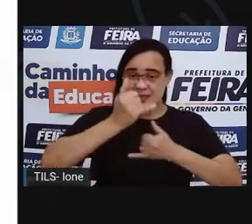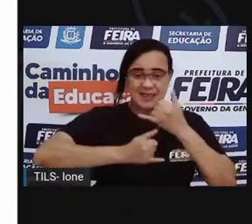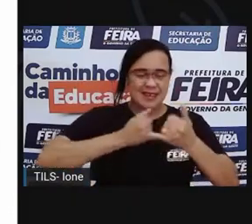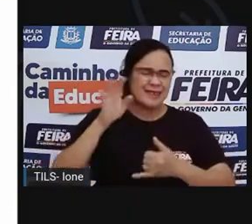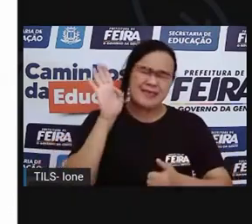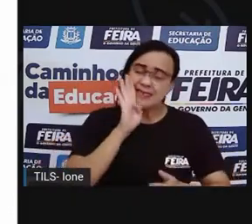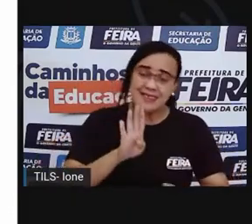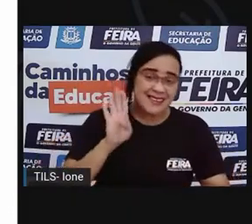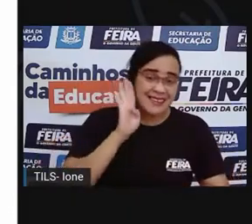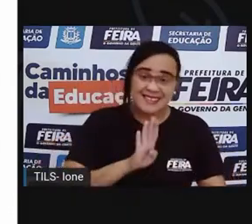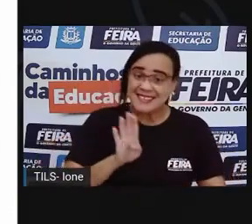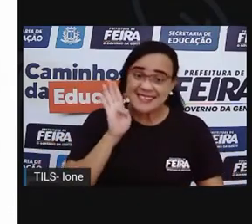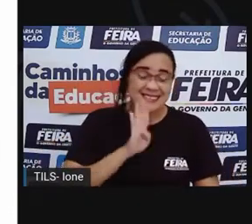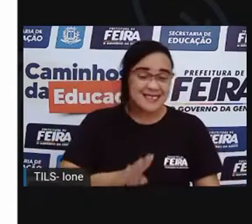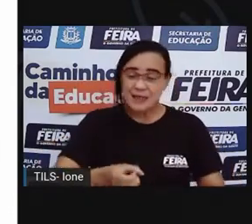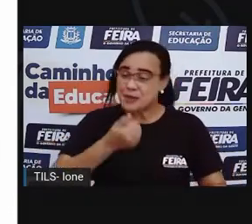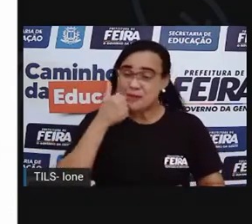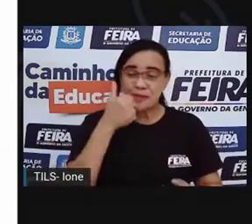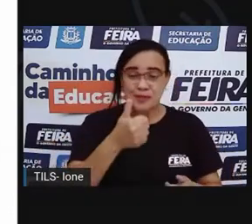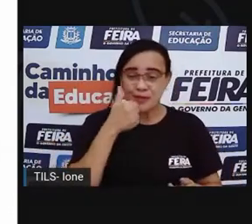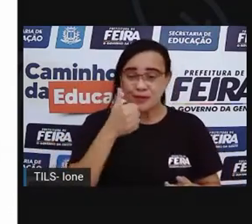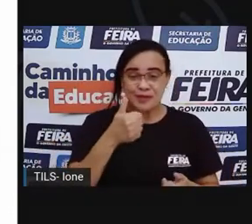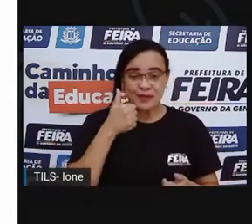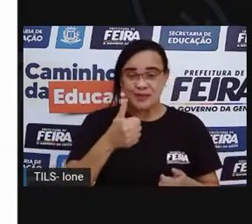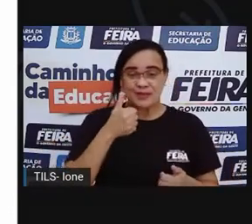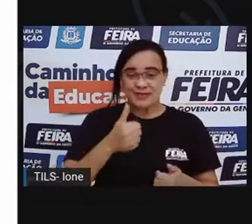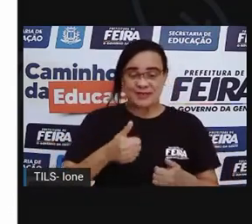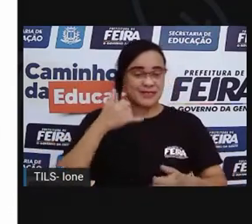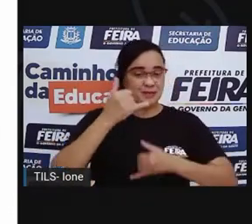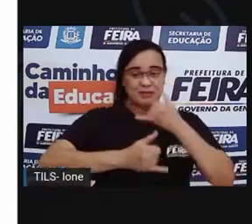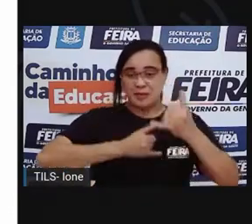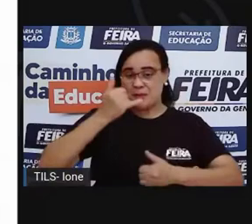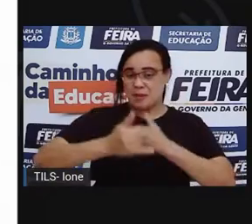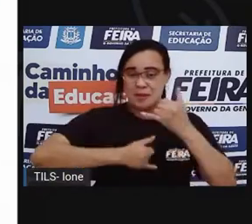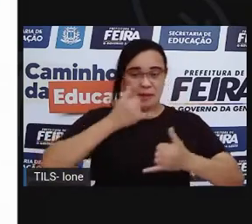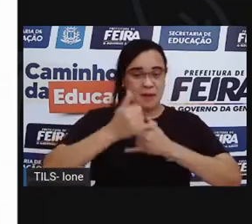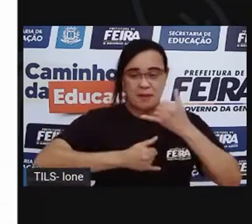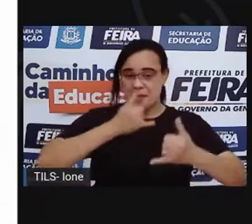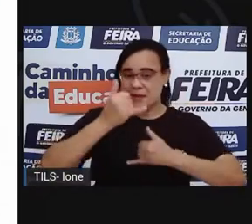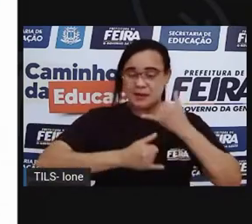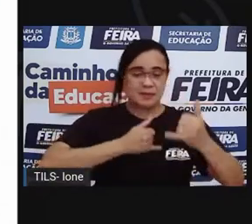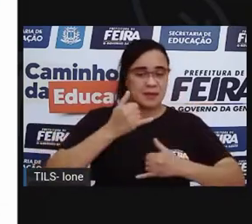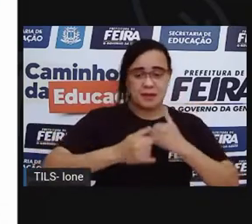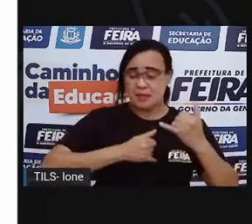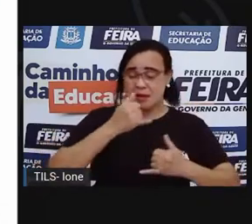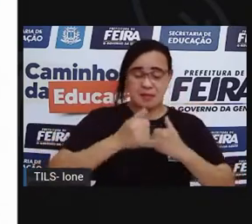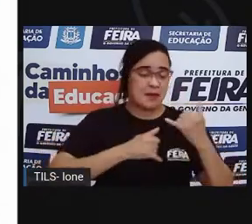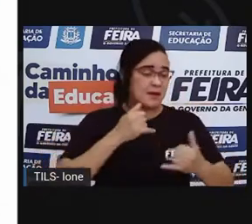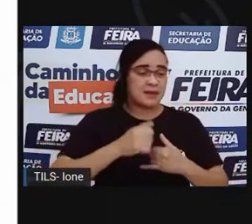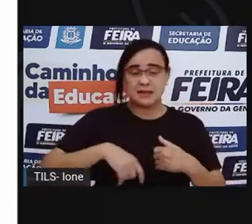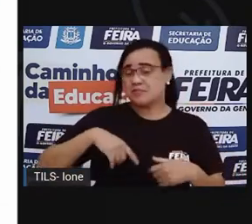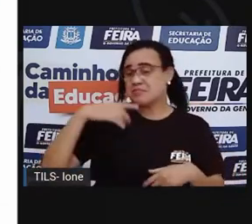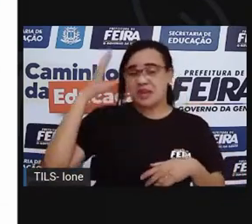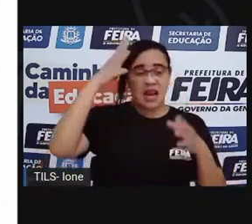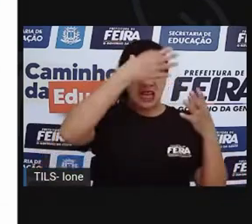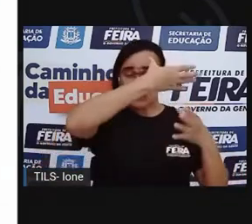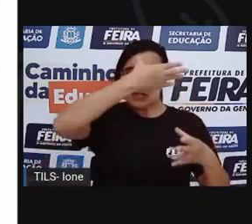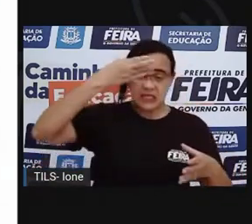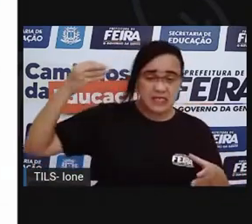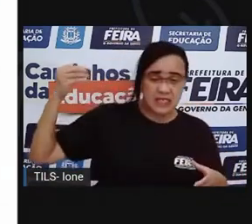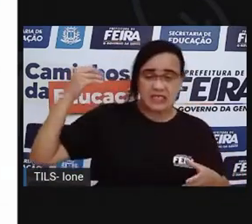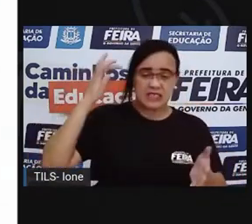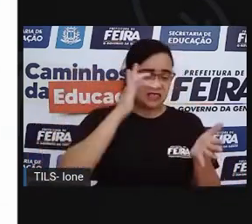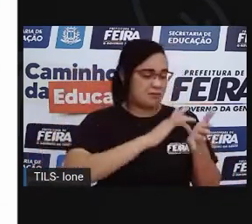divertida, tão boa, que por alguns minutos não pensaram na TV, no celular, no